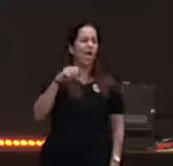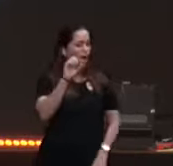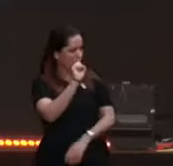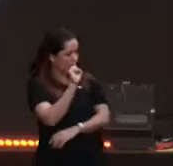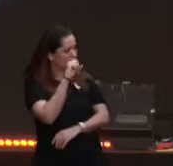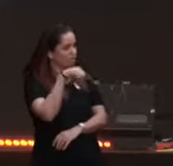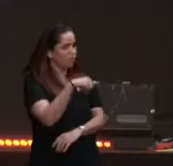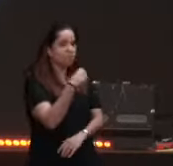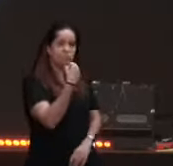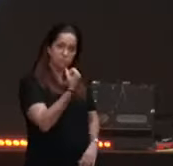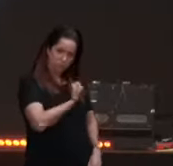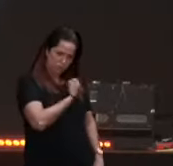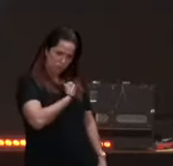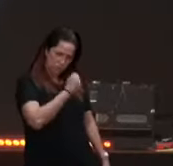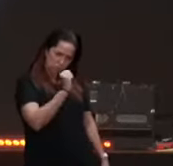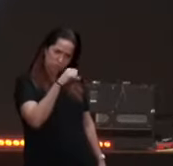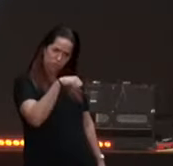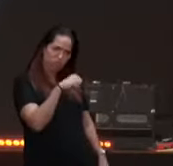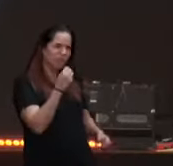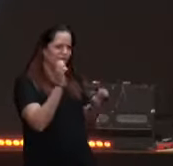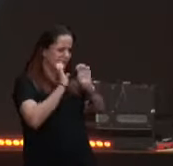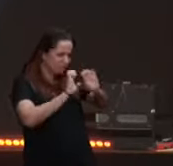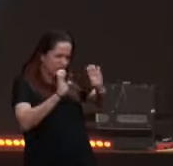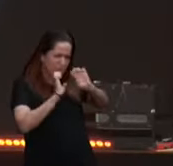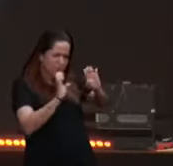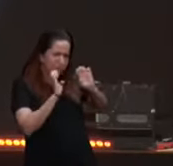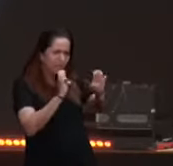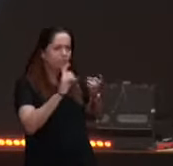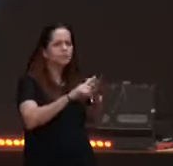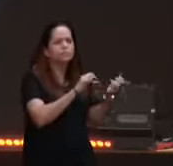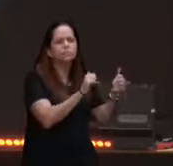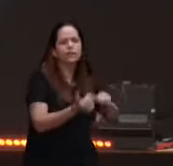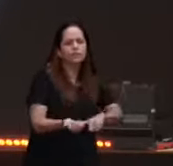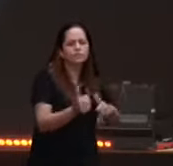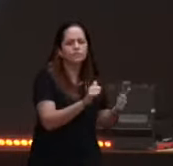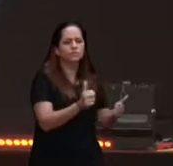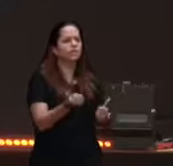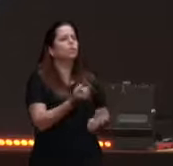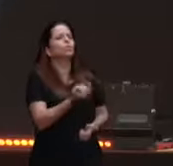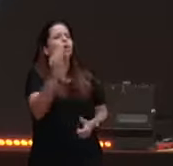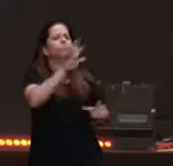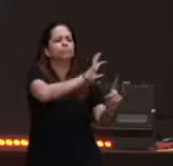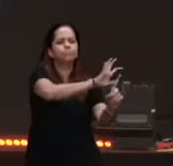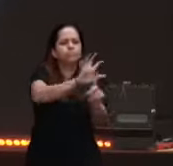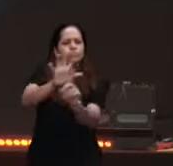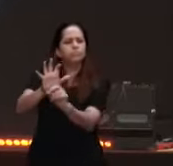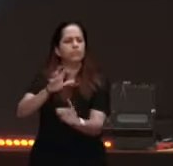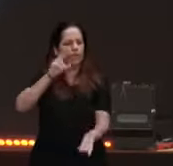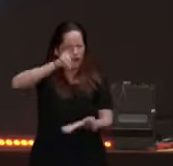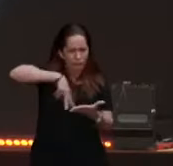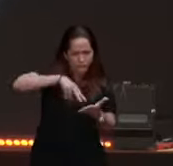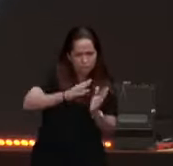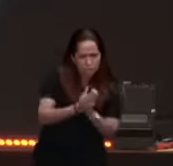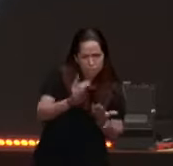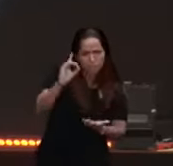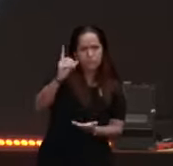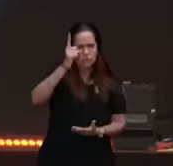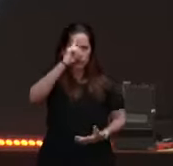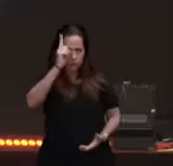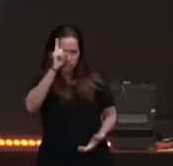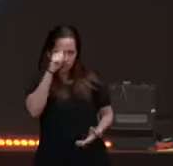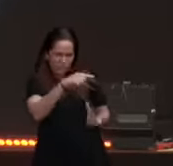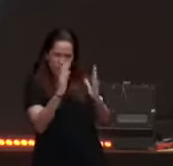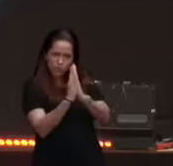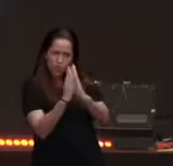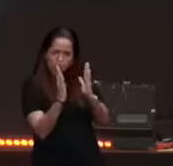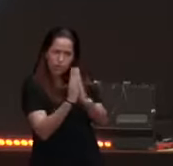é mesmo, está evangelizando, já batizou quantos esse ano? está lendo Bíblia todo dia, está orando, está visitando os outros